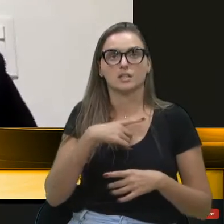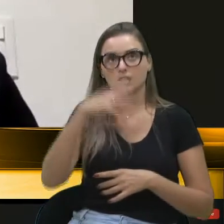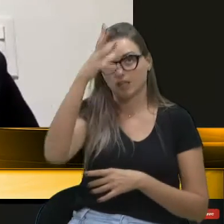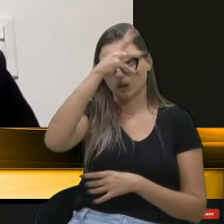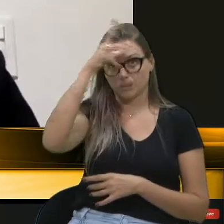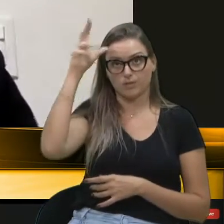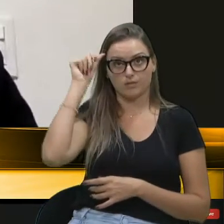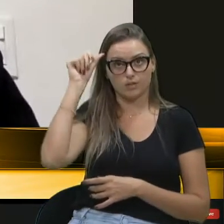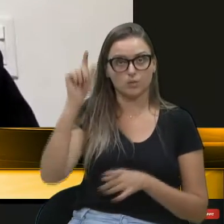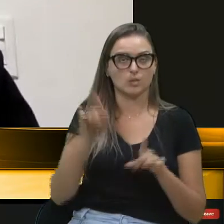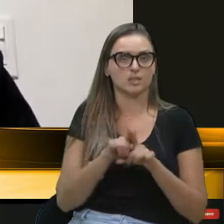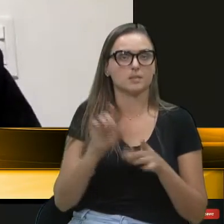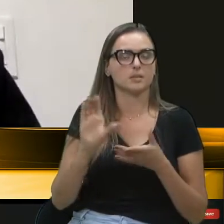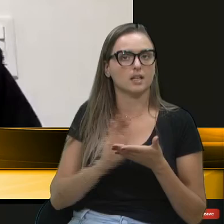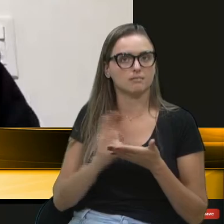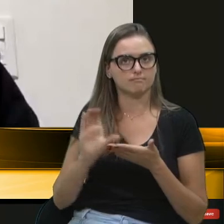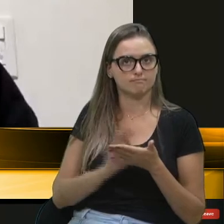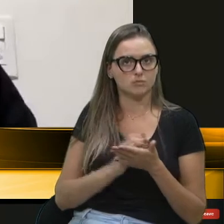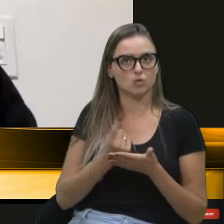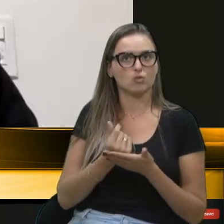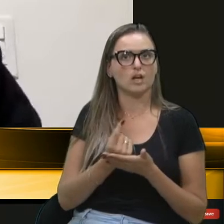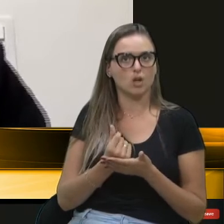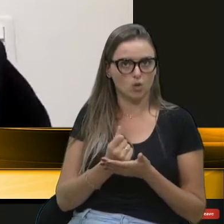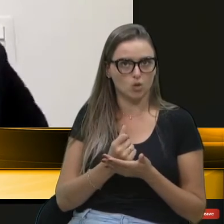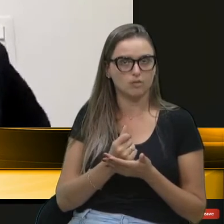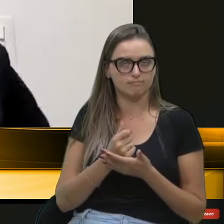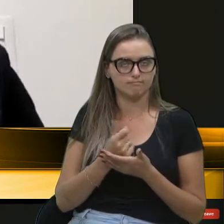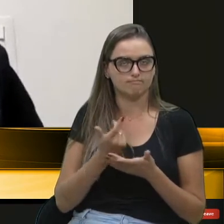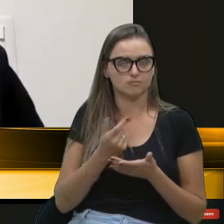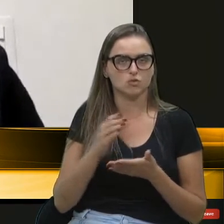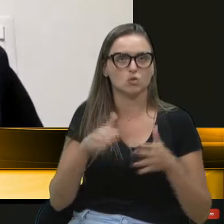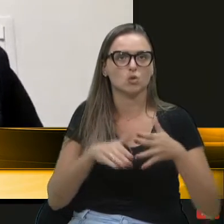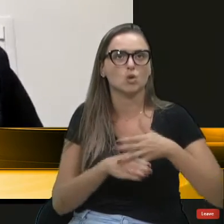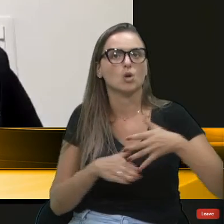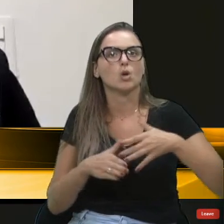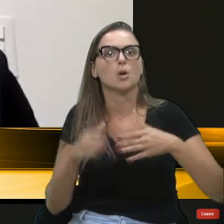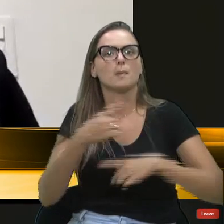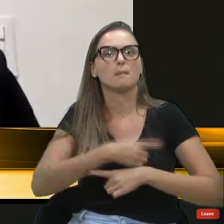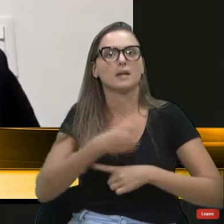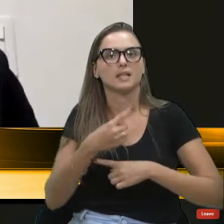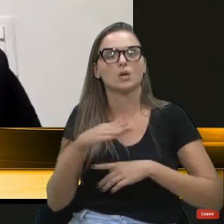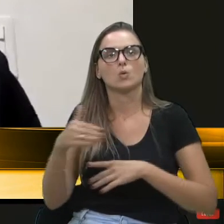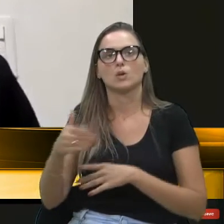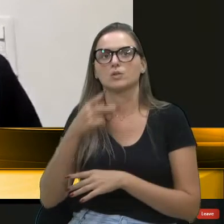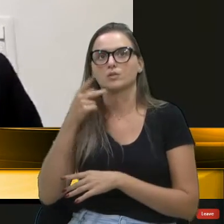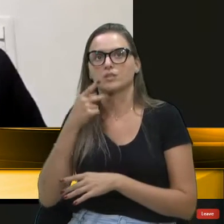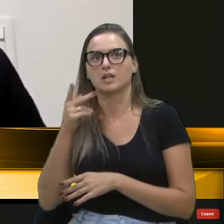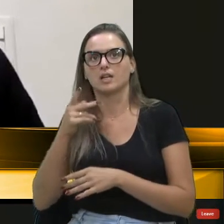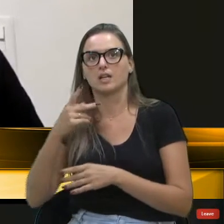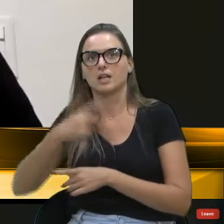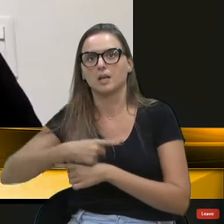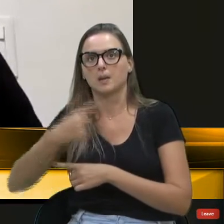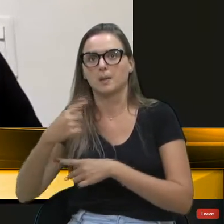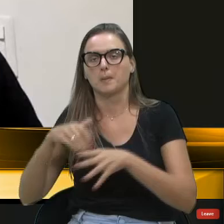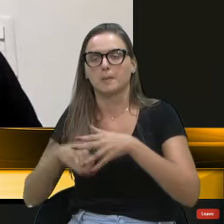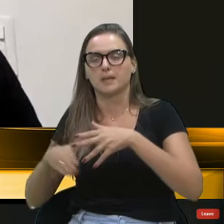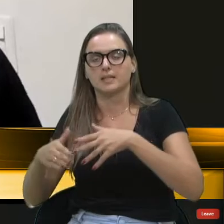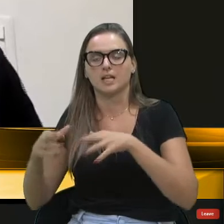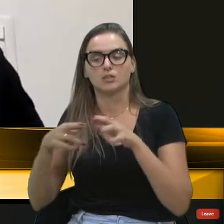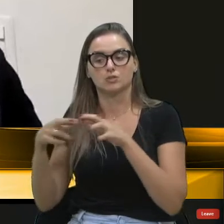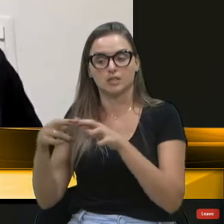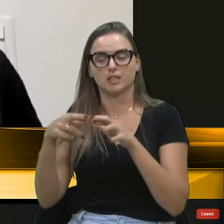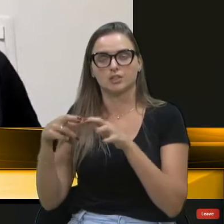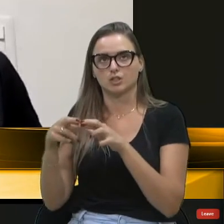recebem uma quantia do valor do pedágio. Agora, quando a gente fala em pedágio aqui na nossa cidade, na nossa região,